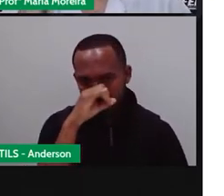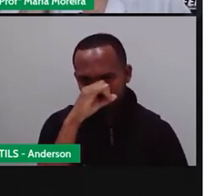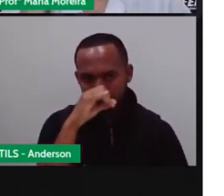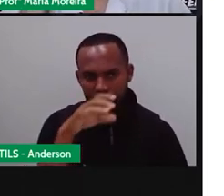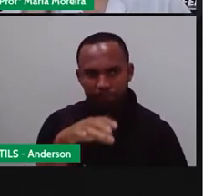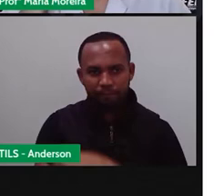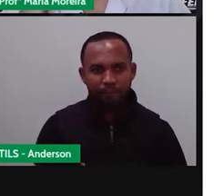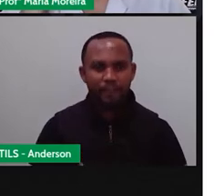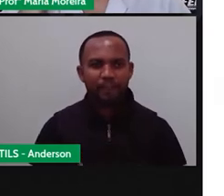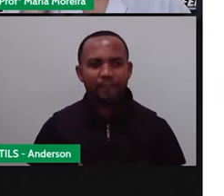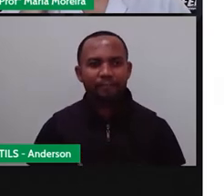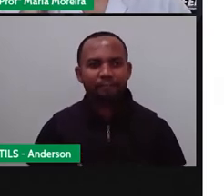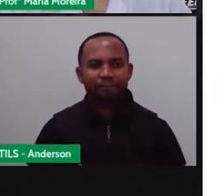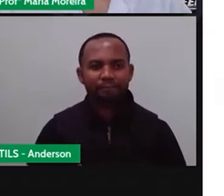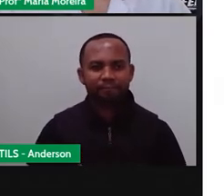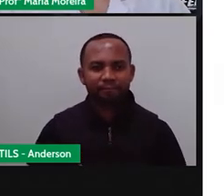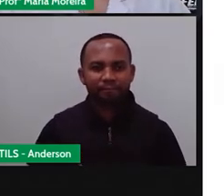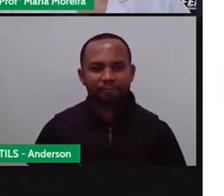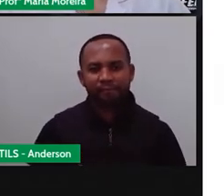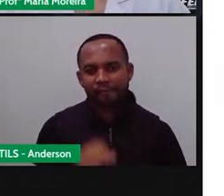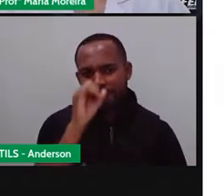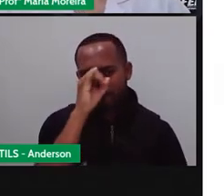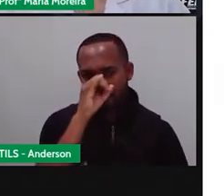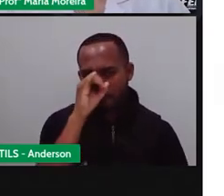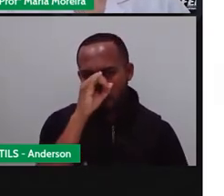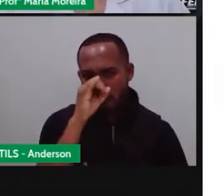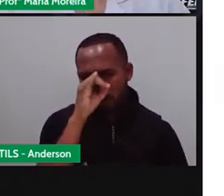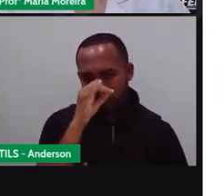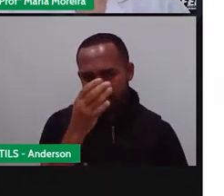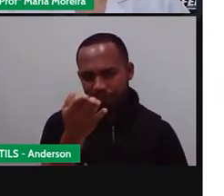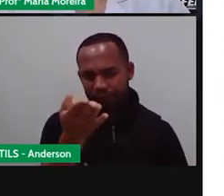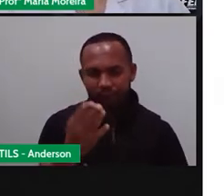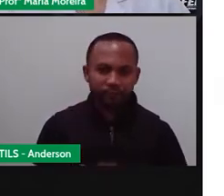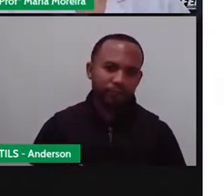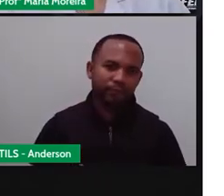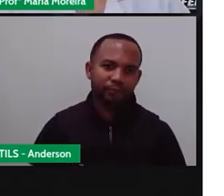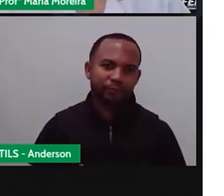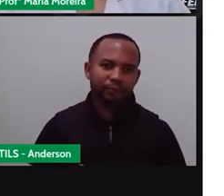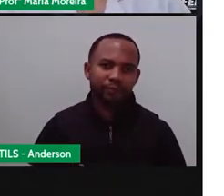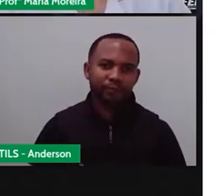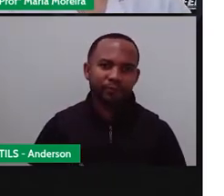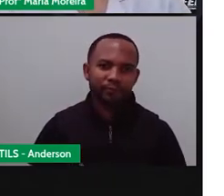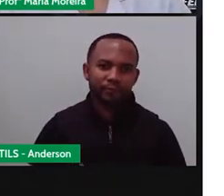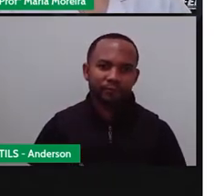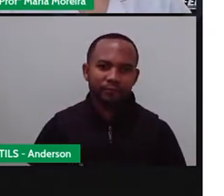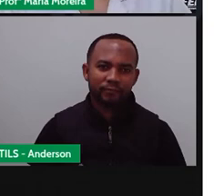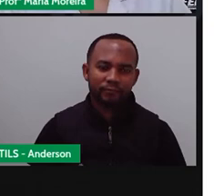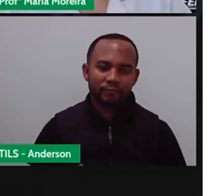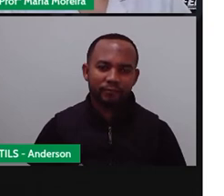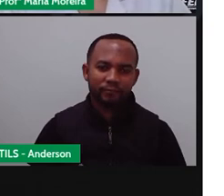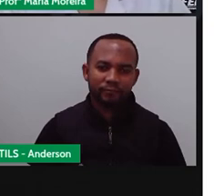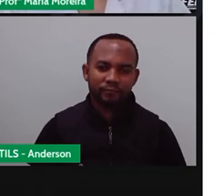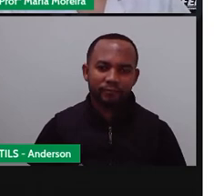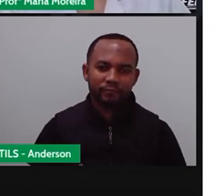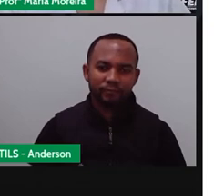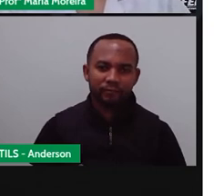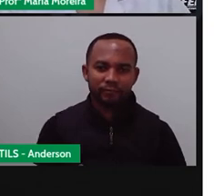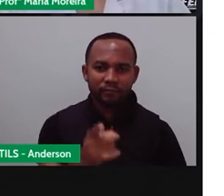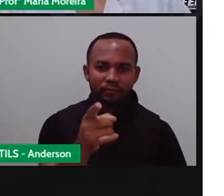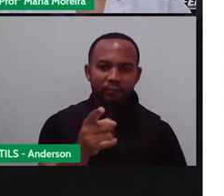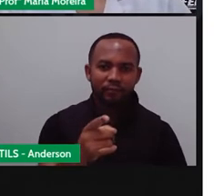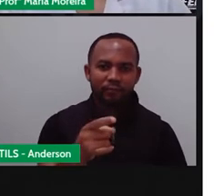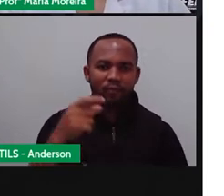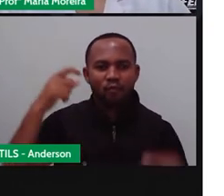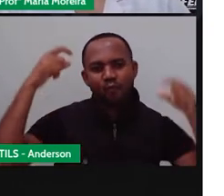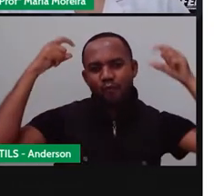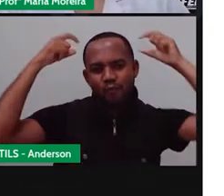porquinho como é assim, Anderson. Um porquinho, né? Vamos seguir. E esse? Um